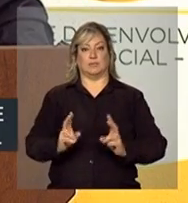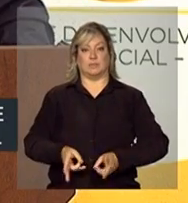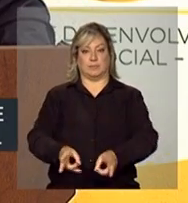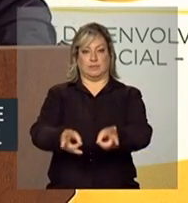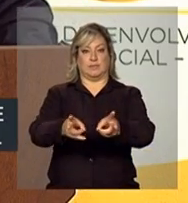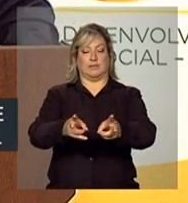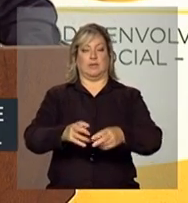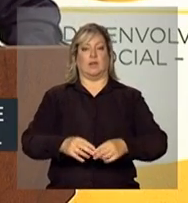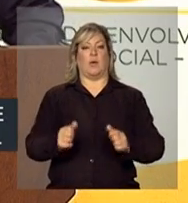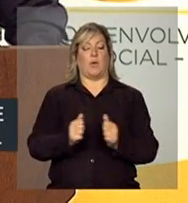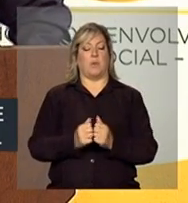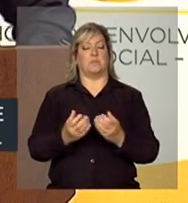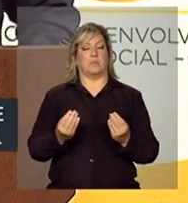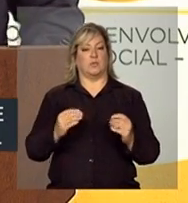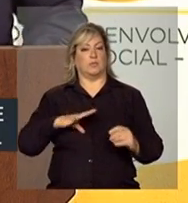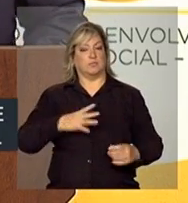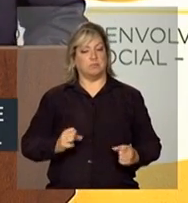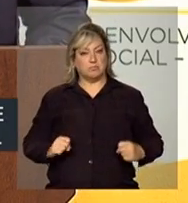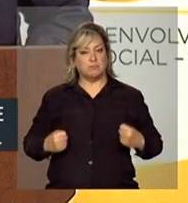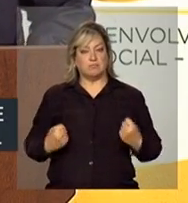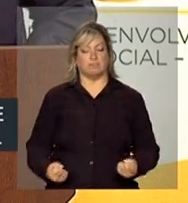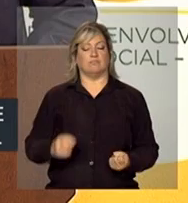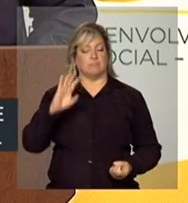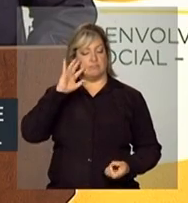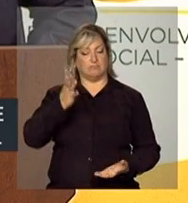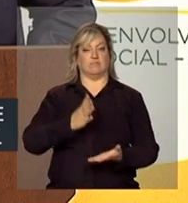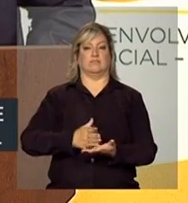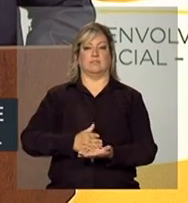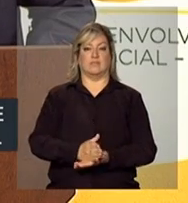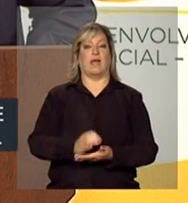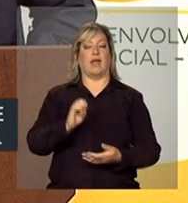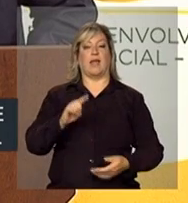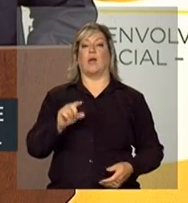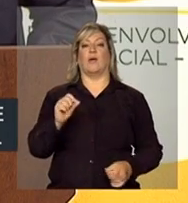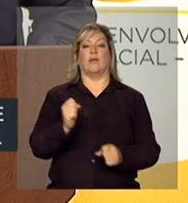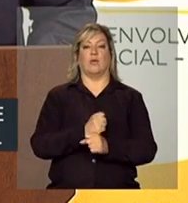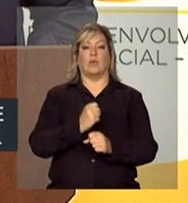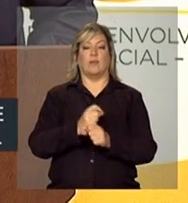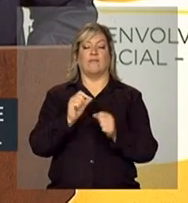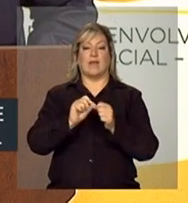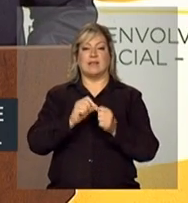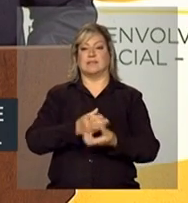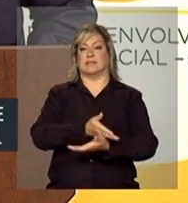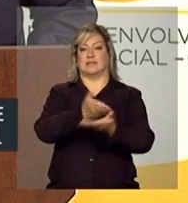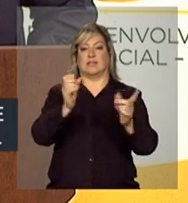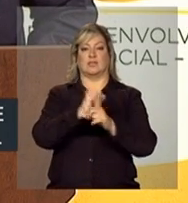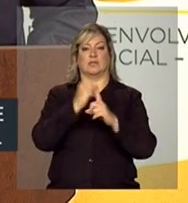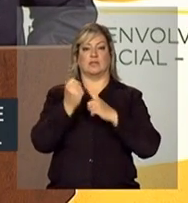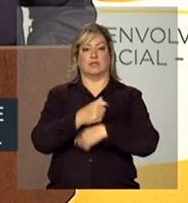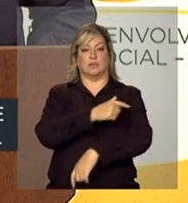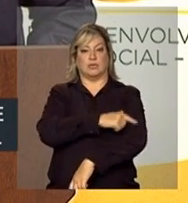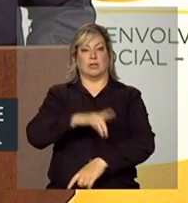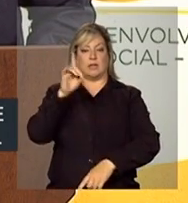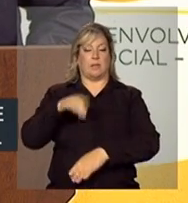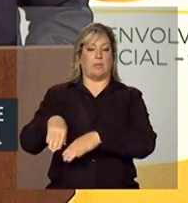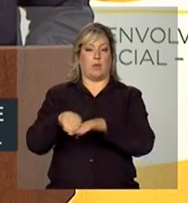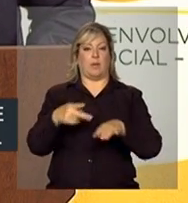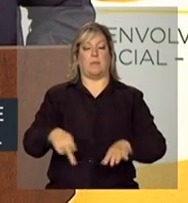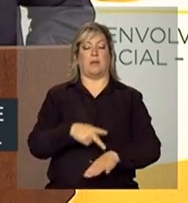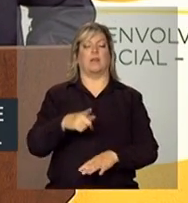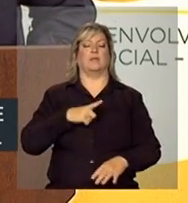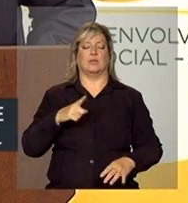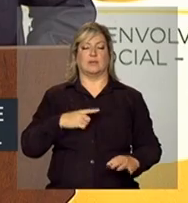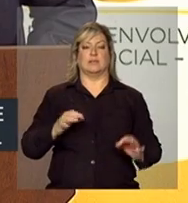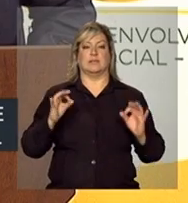com grande empenho, com grande determinação, que é o de construir uma sociedade justa e democrática no país. Eu tenho